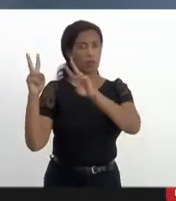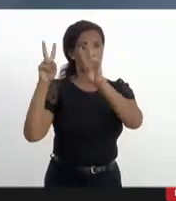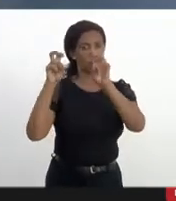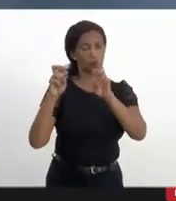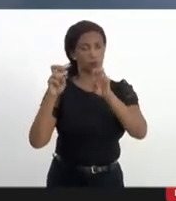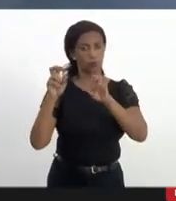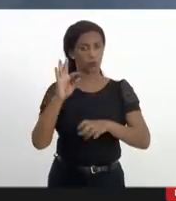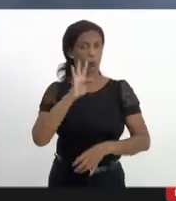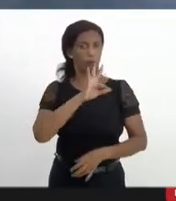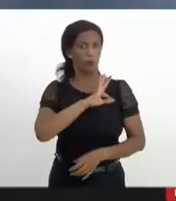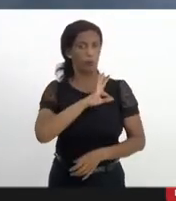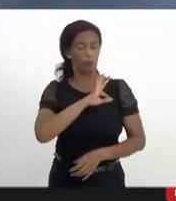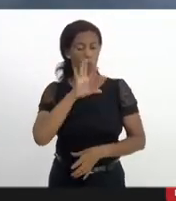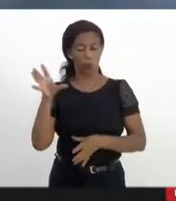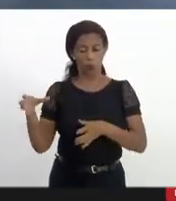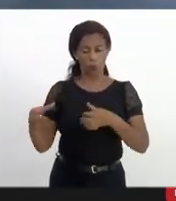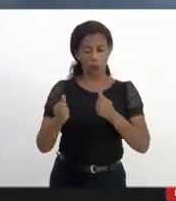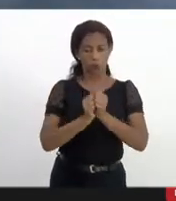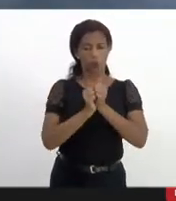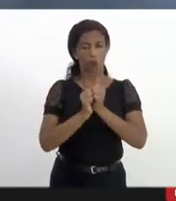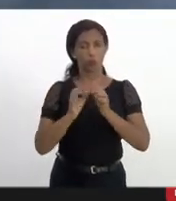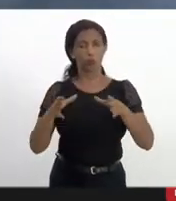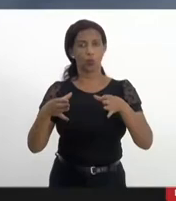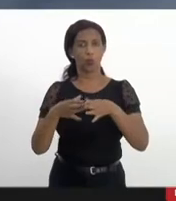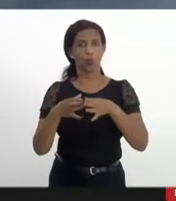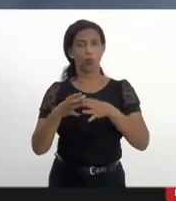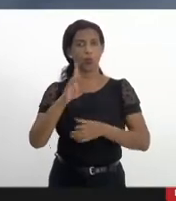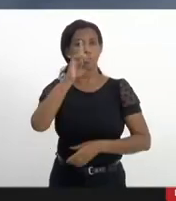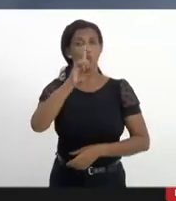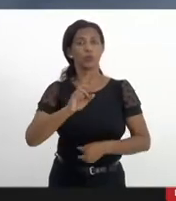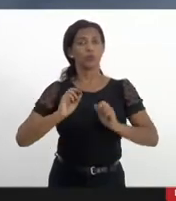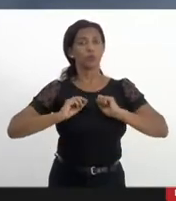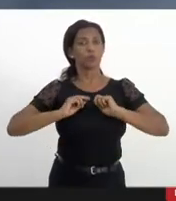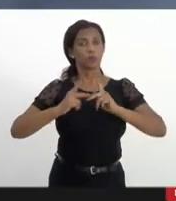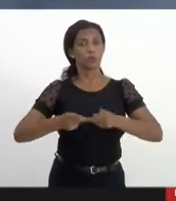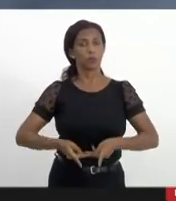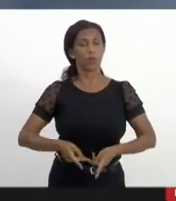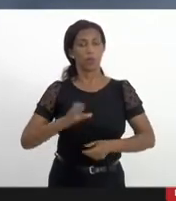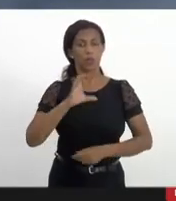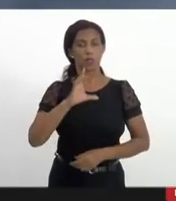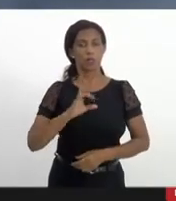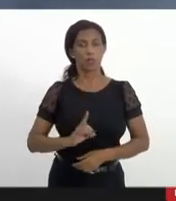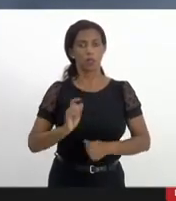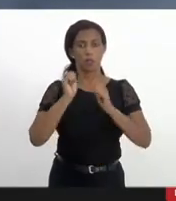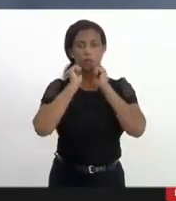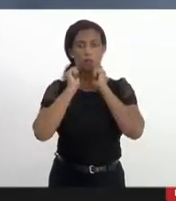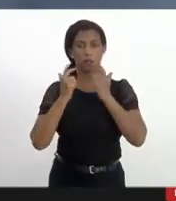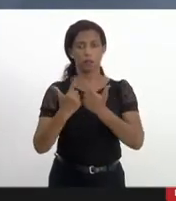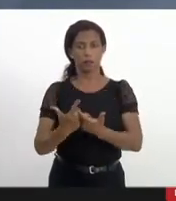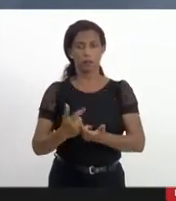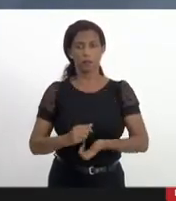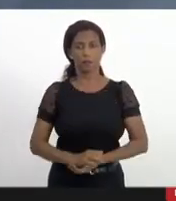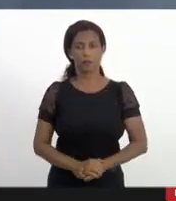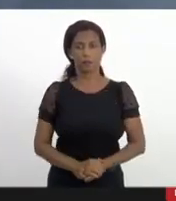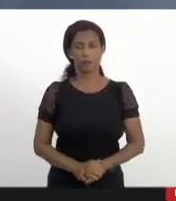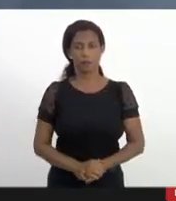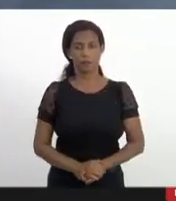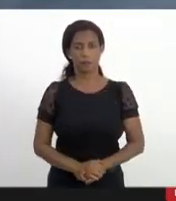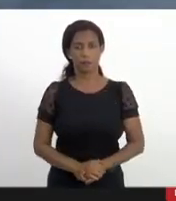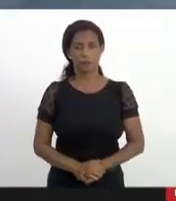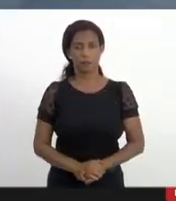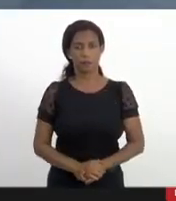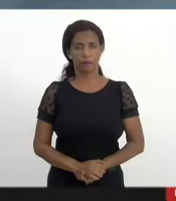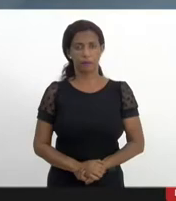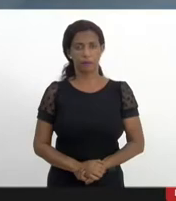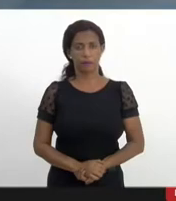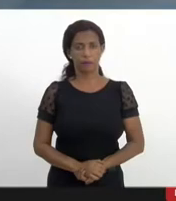Polícia, em conjunto com a Comissão de Defesa dos Direitos Humanos e Cidadania da ELEC. A presente